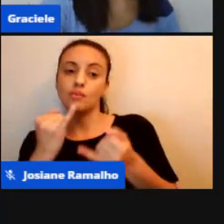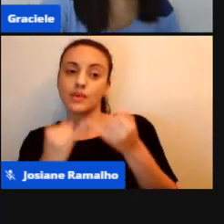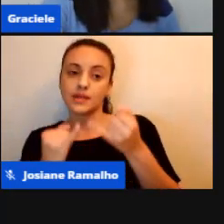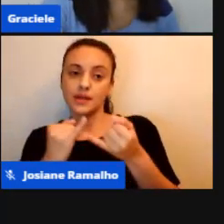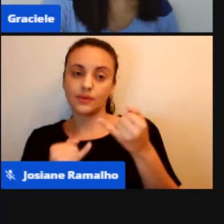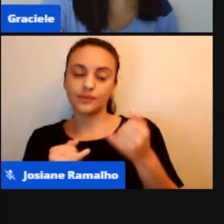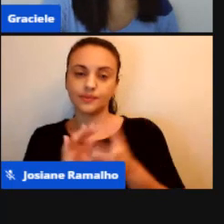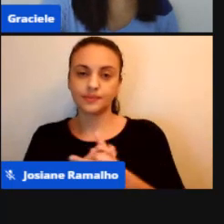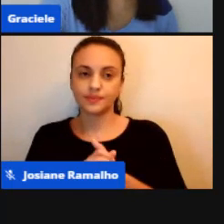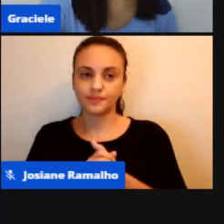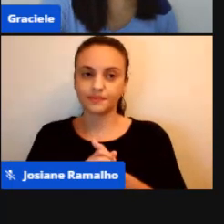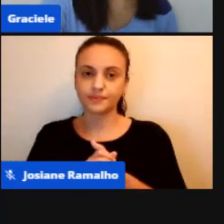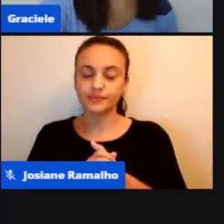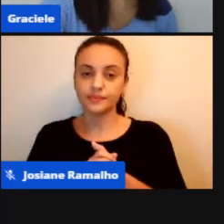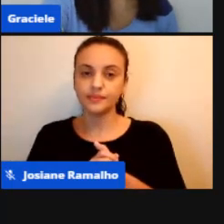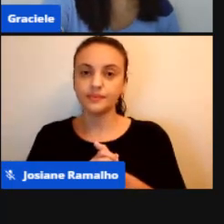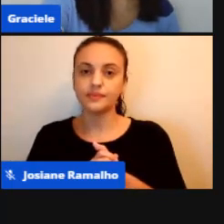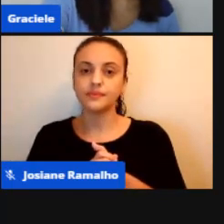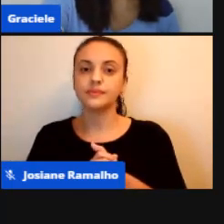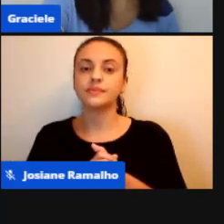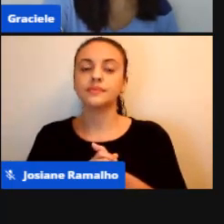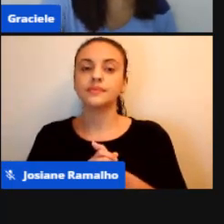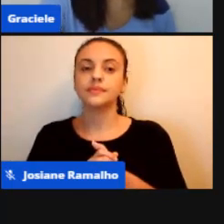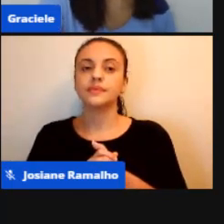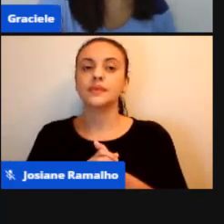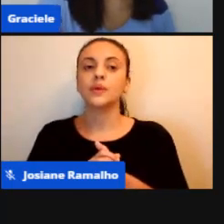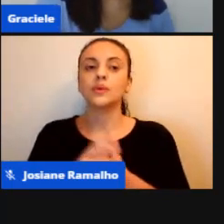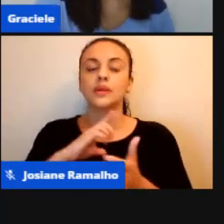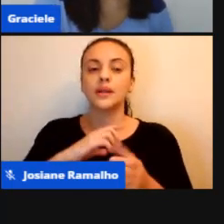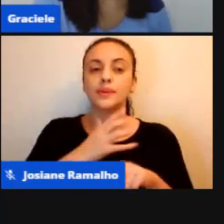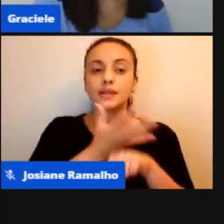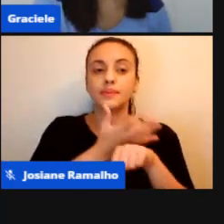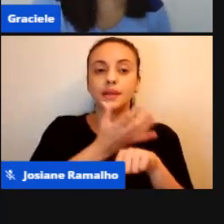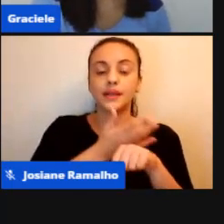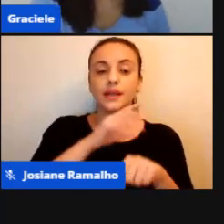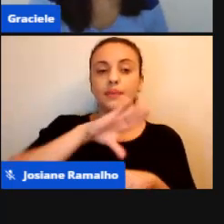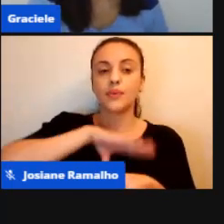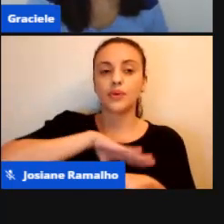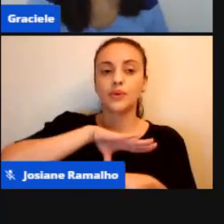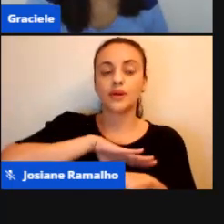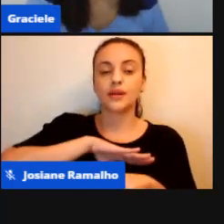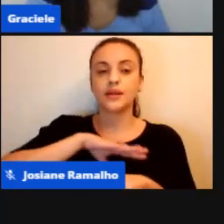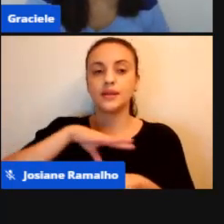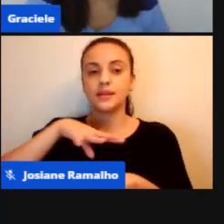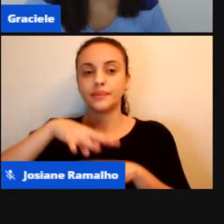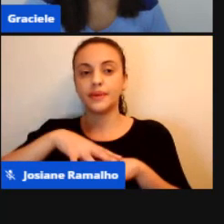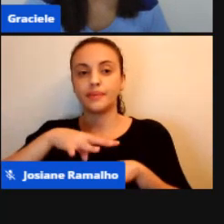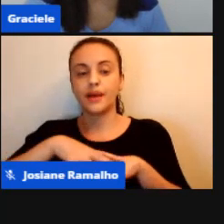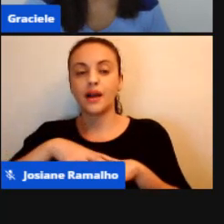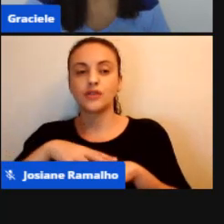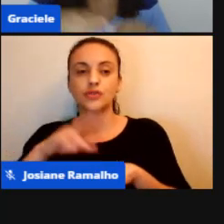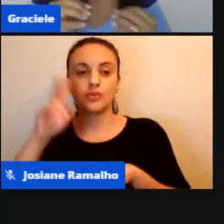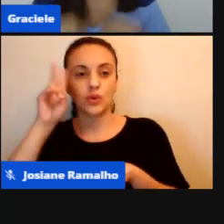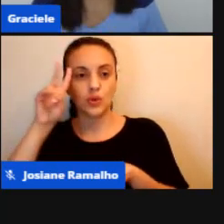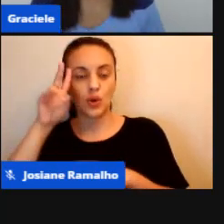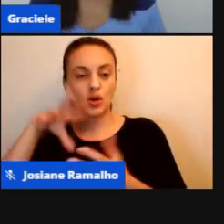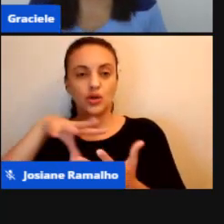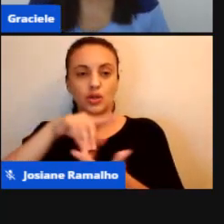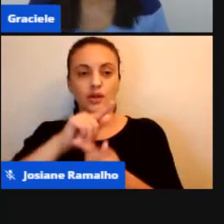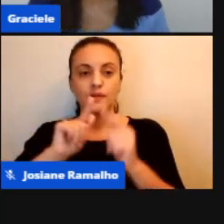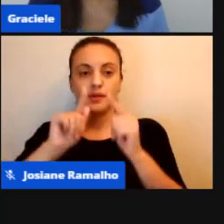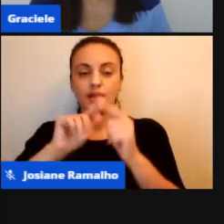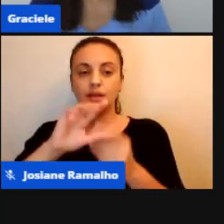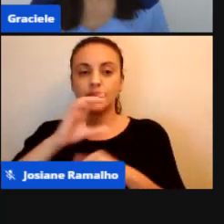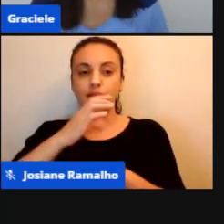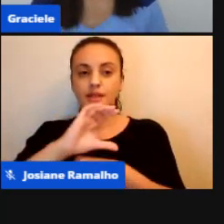Reparem que na aba, ela está aqui, língua portuguesa, matemática, história, geografia, ciências, artes. Por